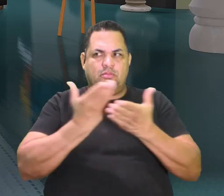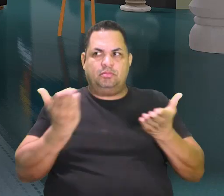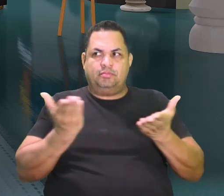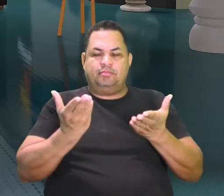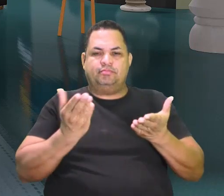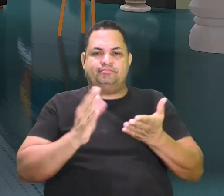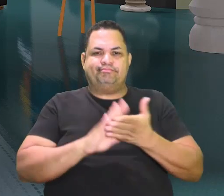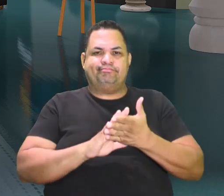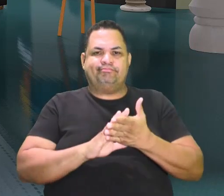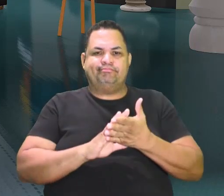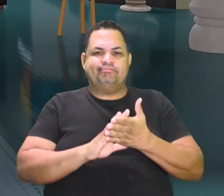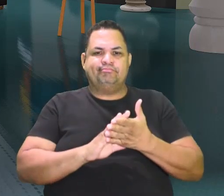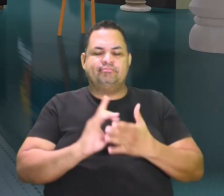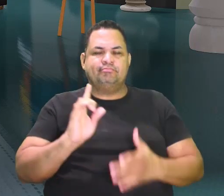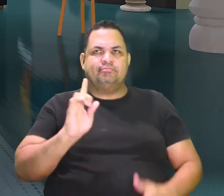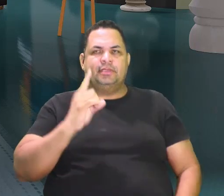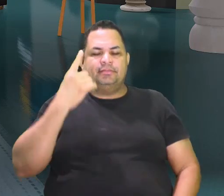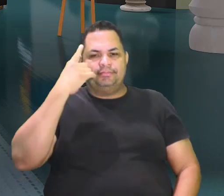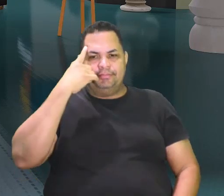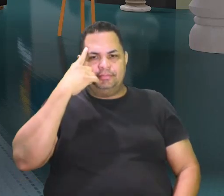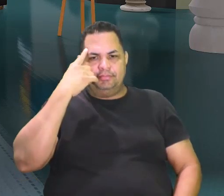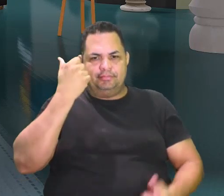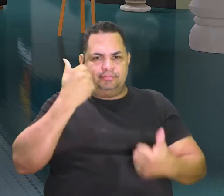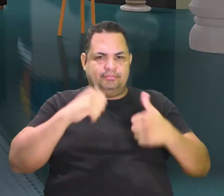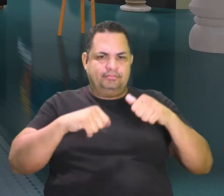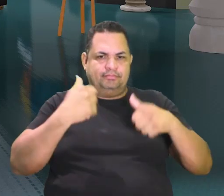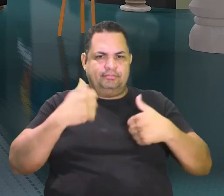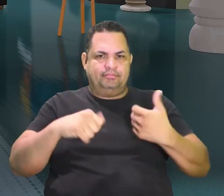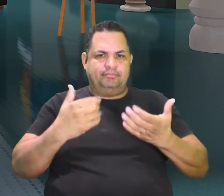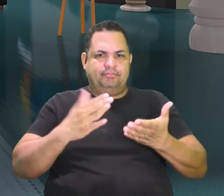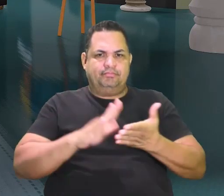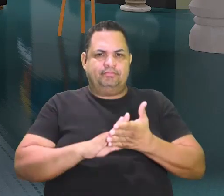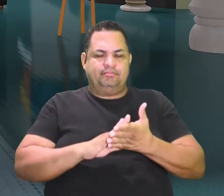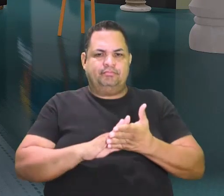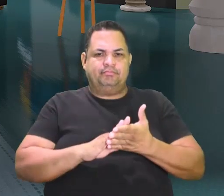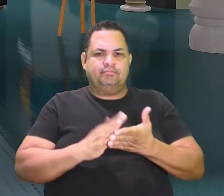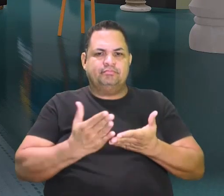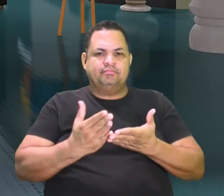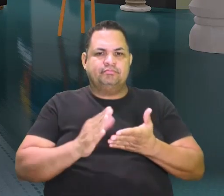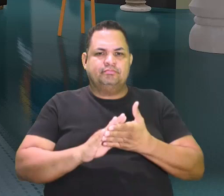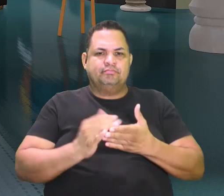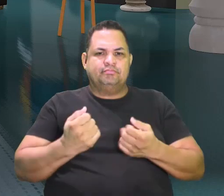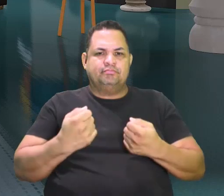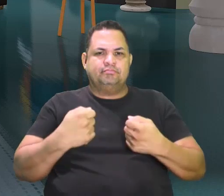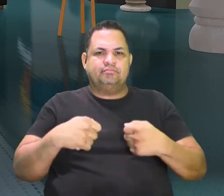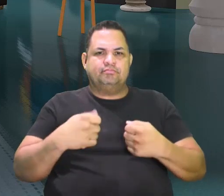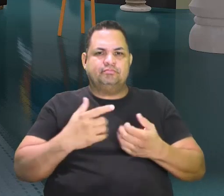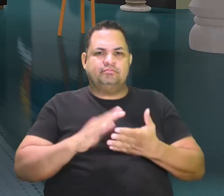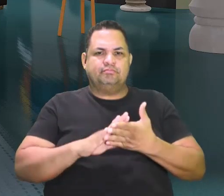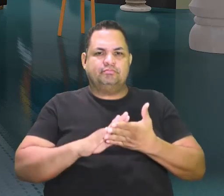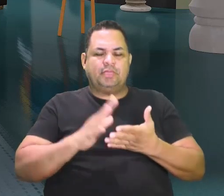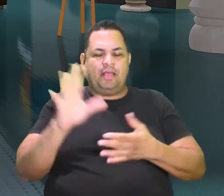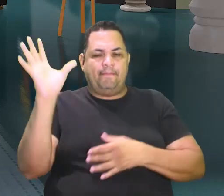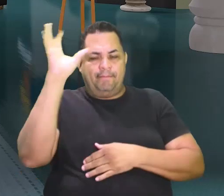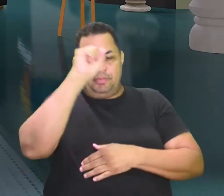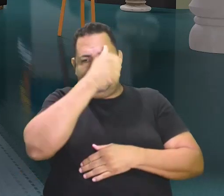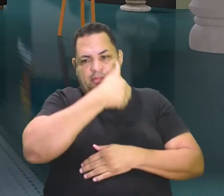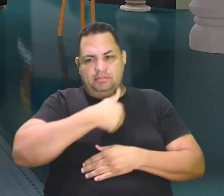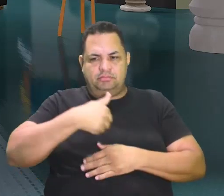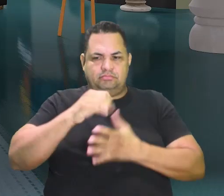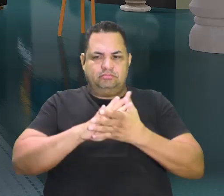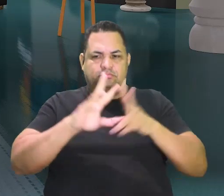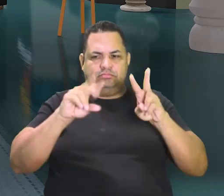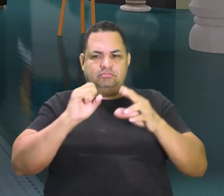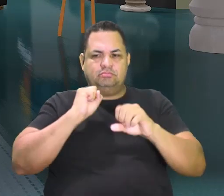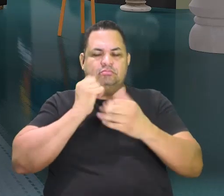Não pense nisso com uma avaliação, não. Elas estão aí para fazer com que você fixe mais os temas